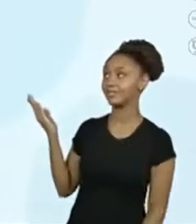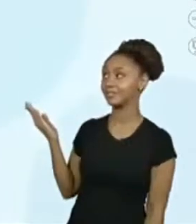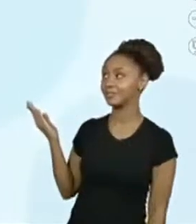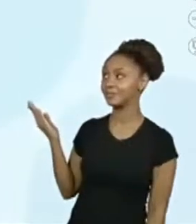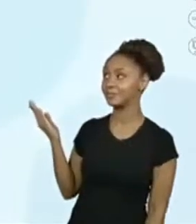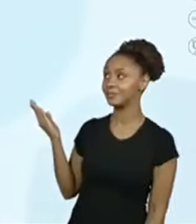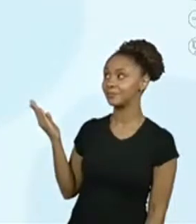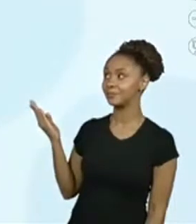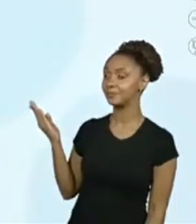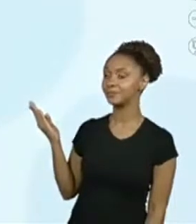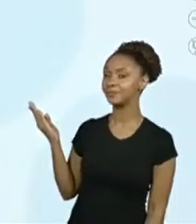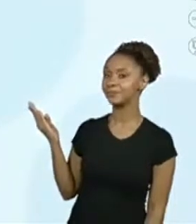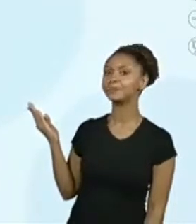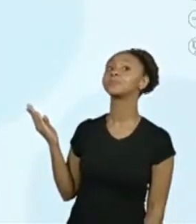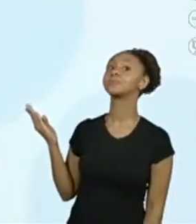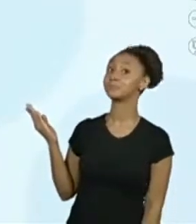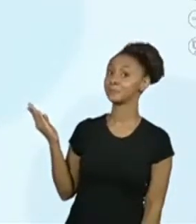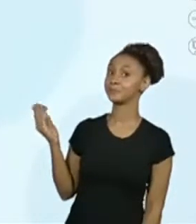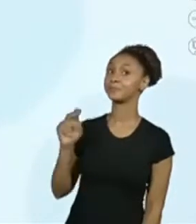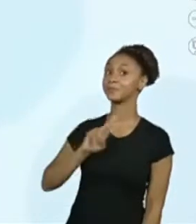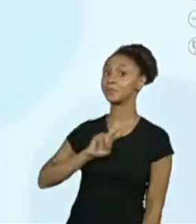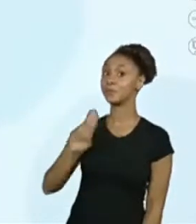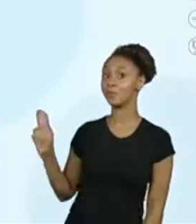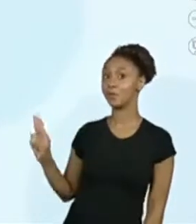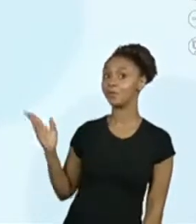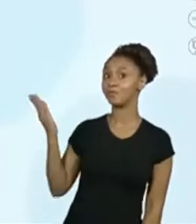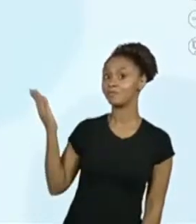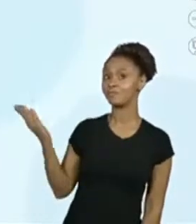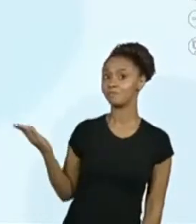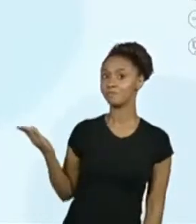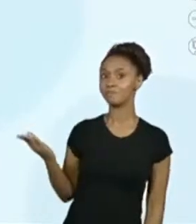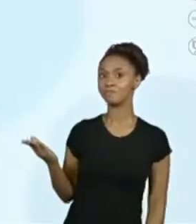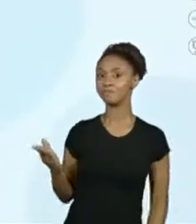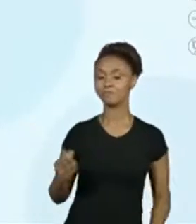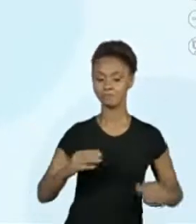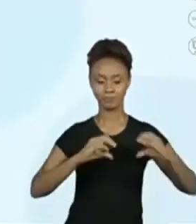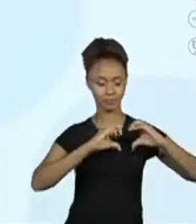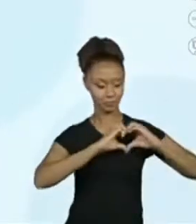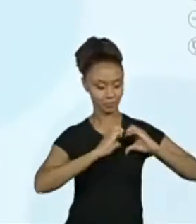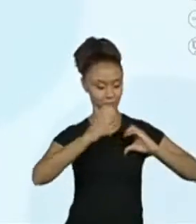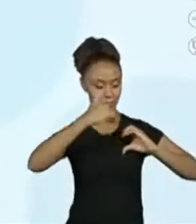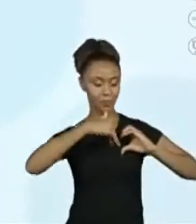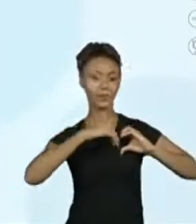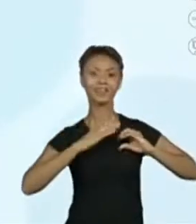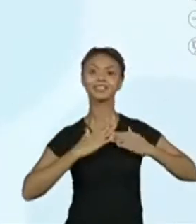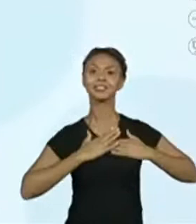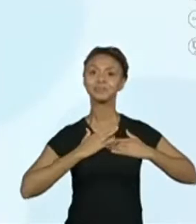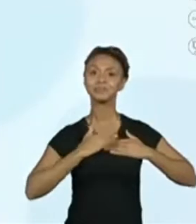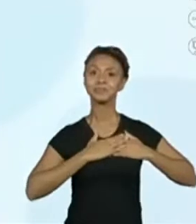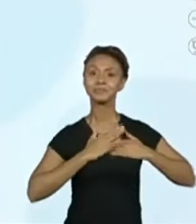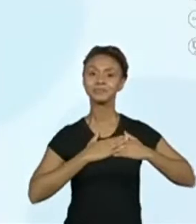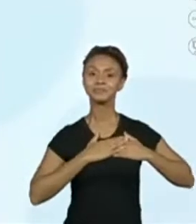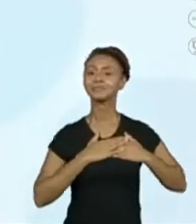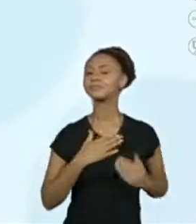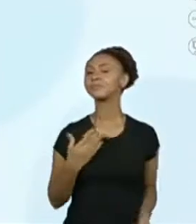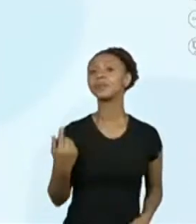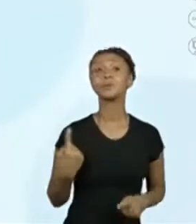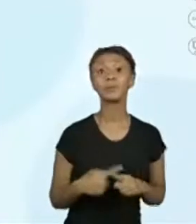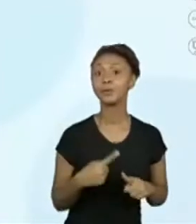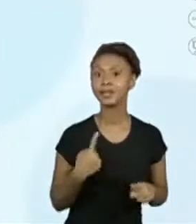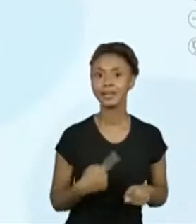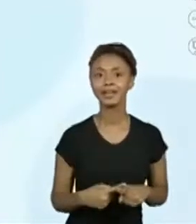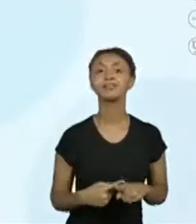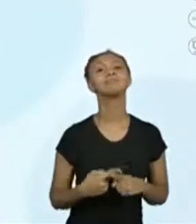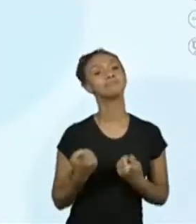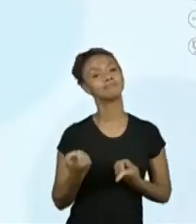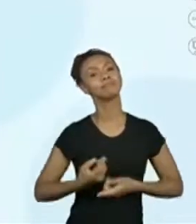No meu coração. Então, essa foi uma sacada excelente. Por quê? Nosso poema